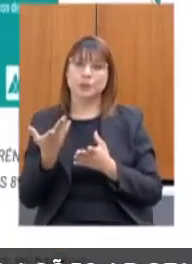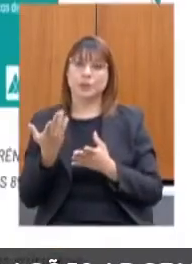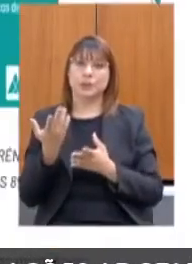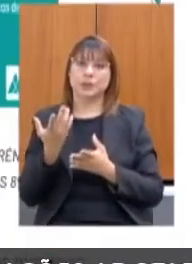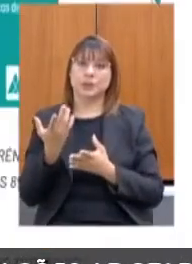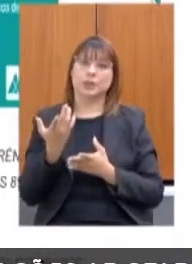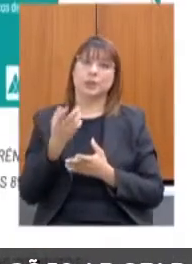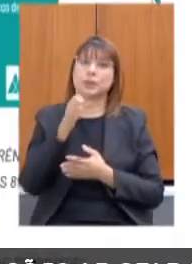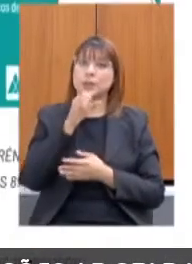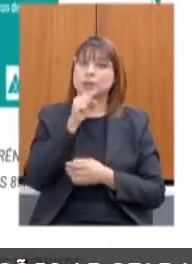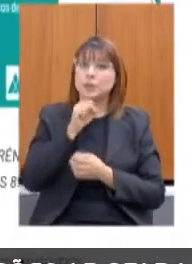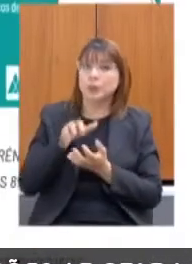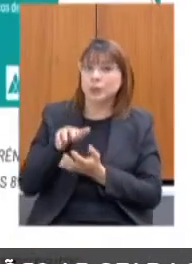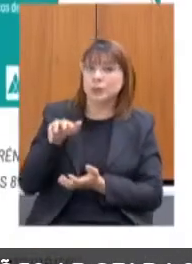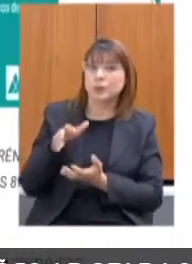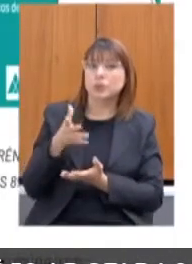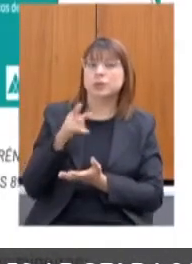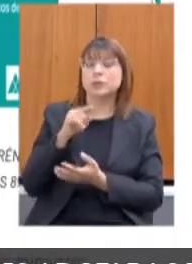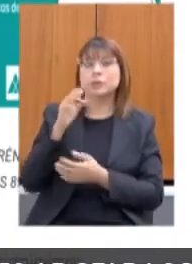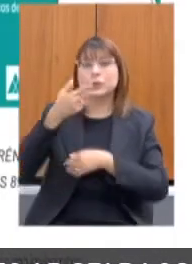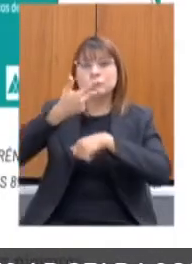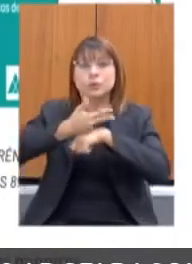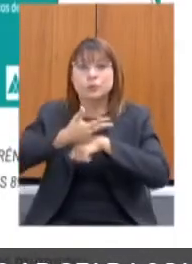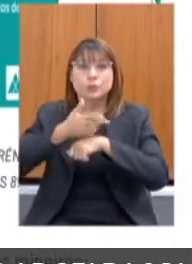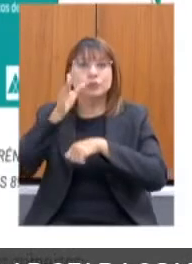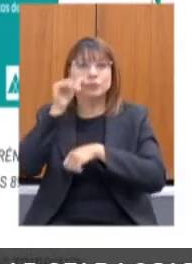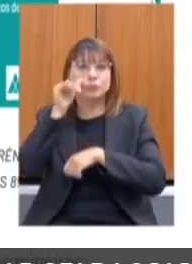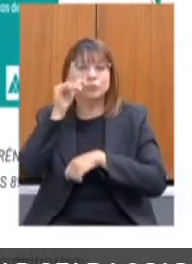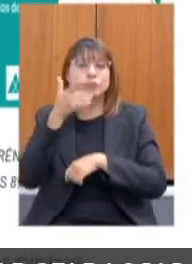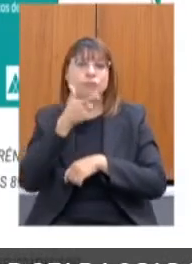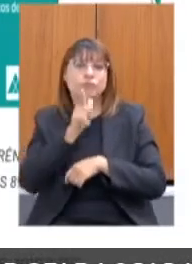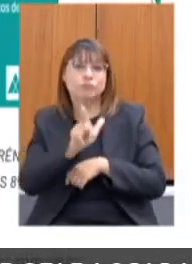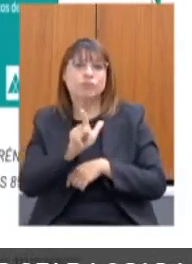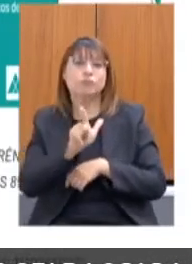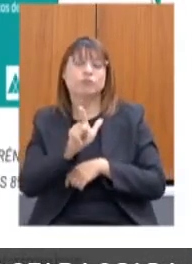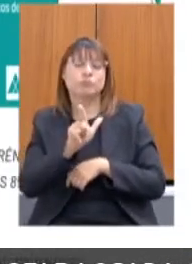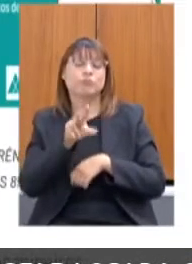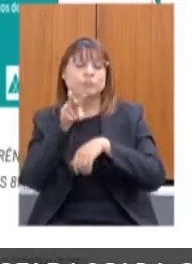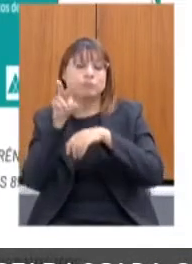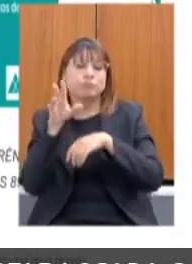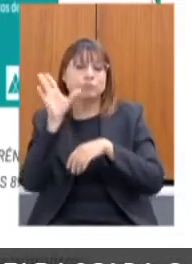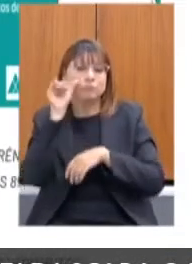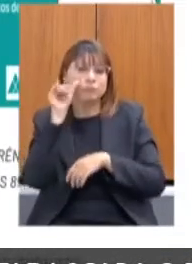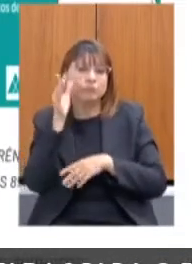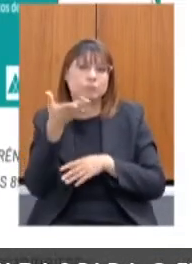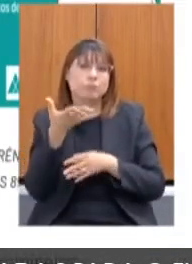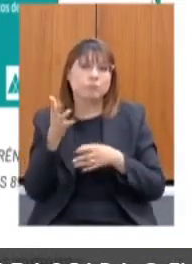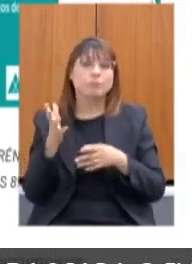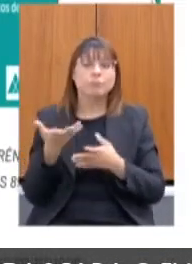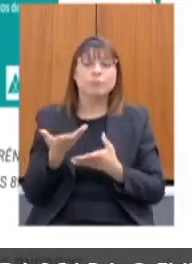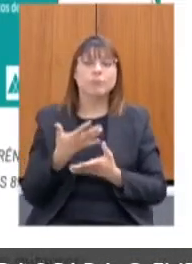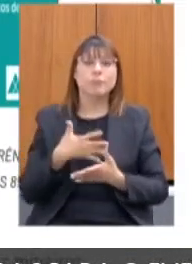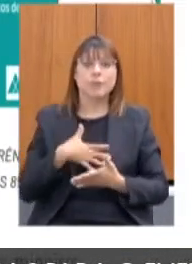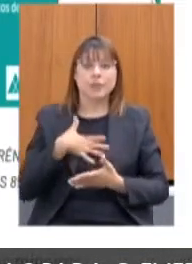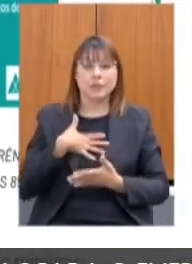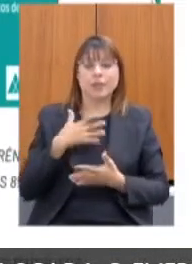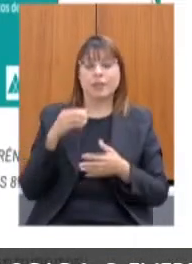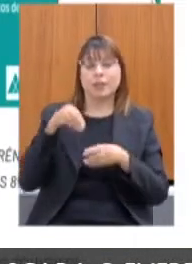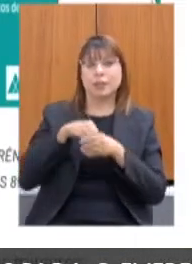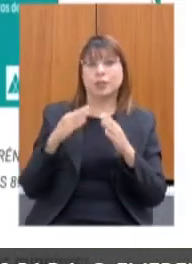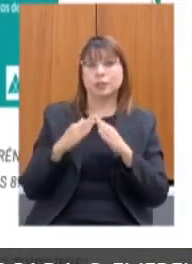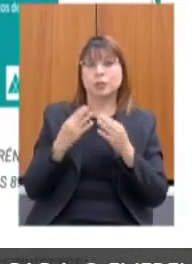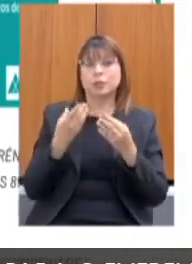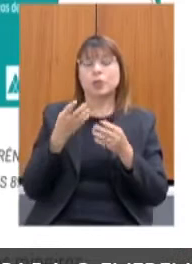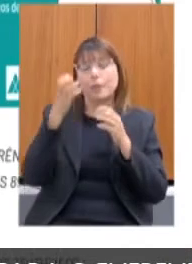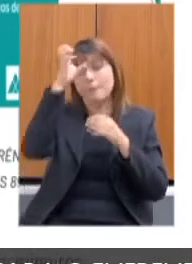vídeos para que as pessoas idosas se motivassem a ficar dentro de casa e como que ela fosse conviver com o isolamento